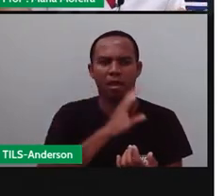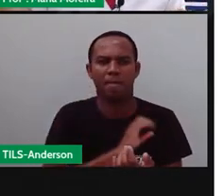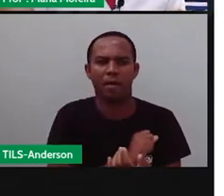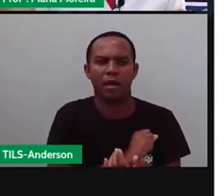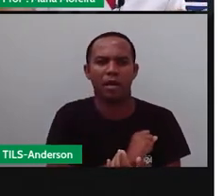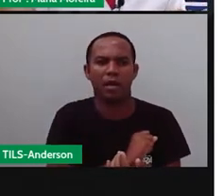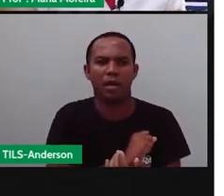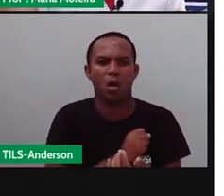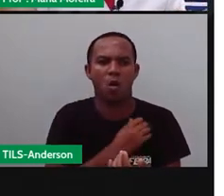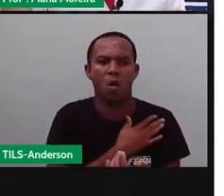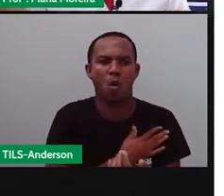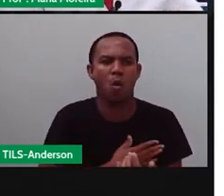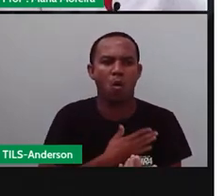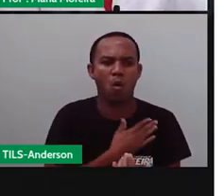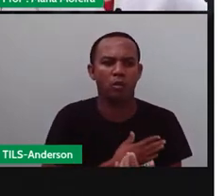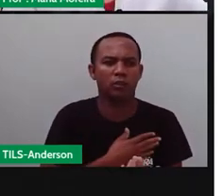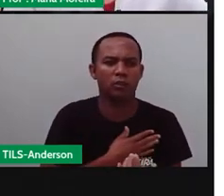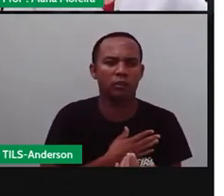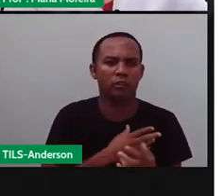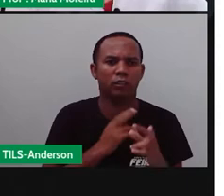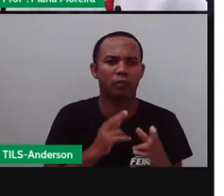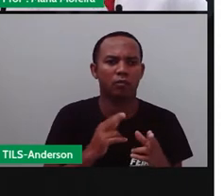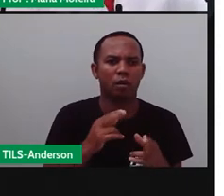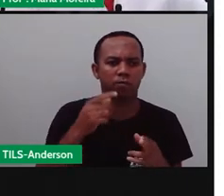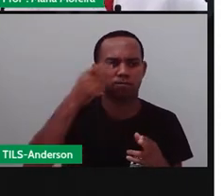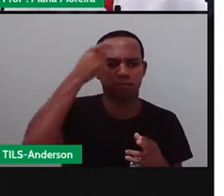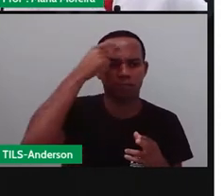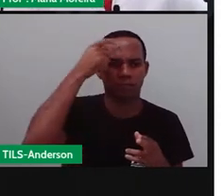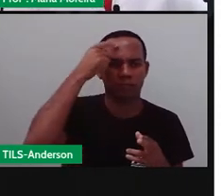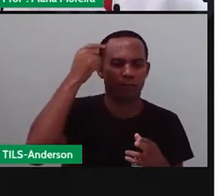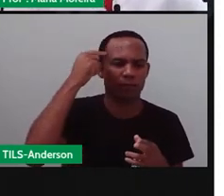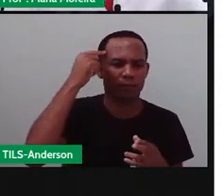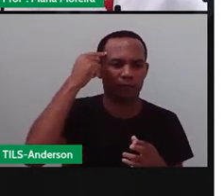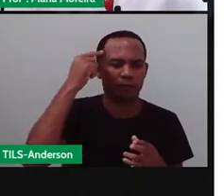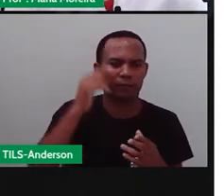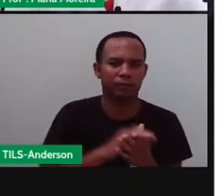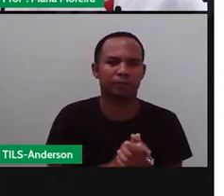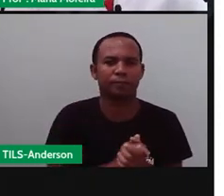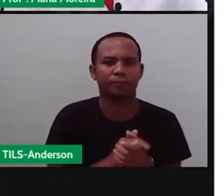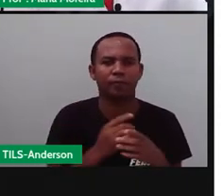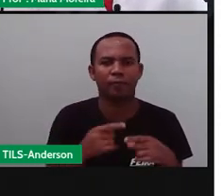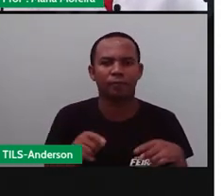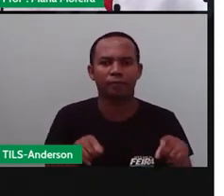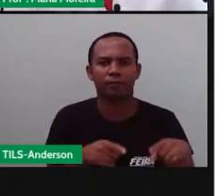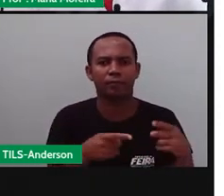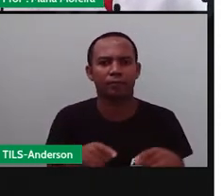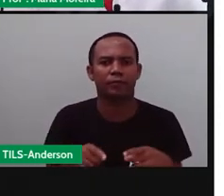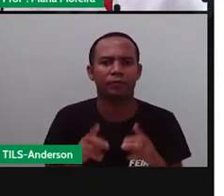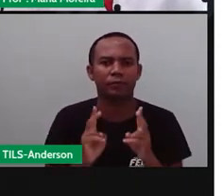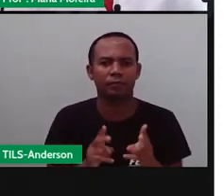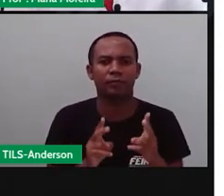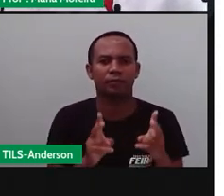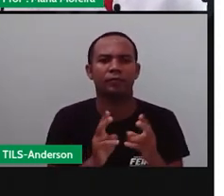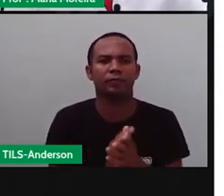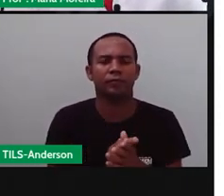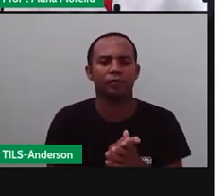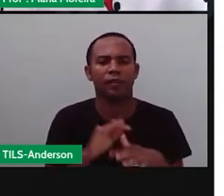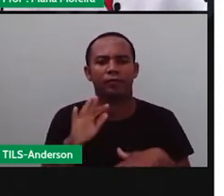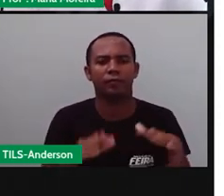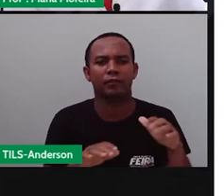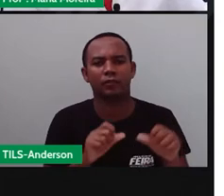Se repetindo nos nossos ouvidos, certo? É recheada de rimas, repetições e trocadilhos.